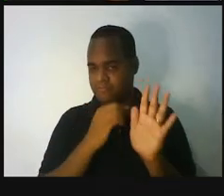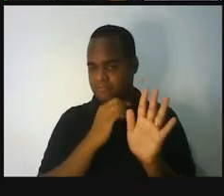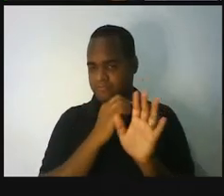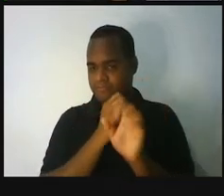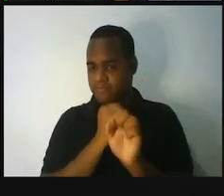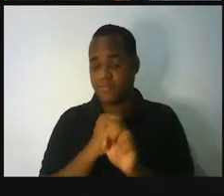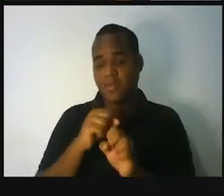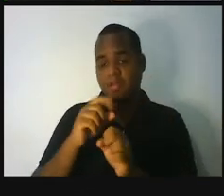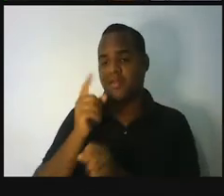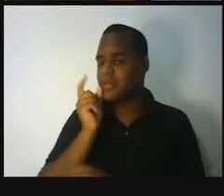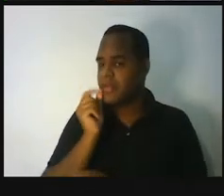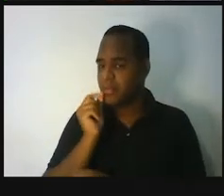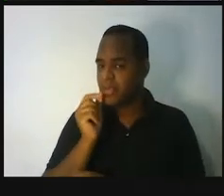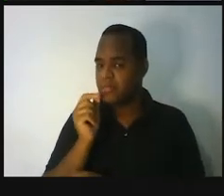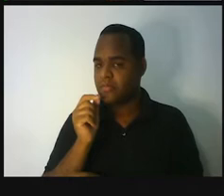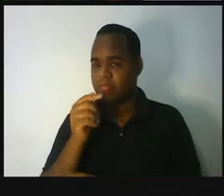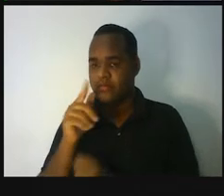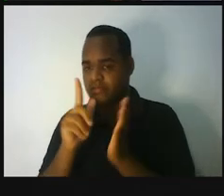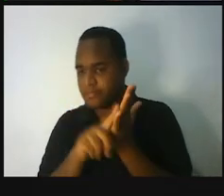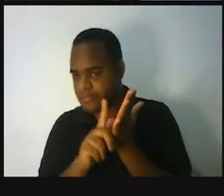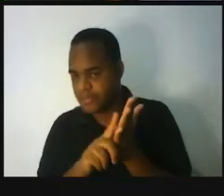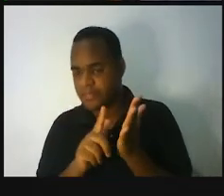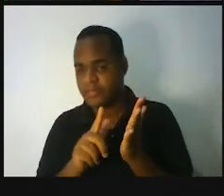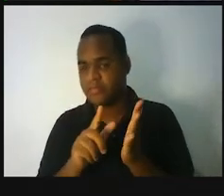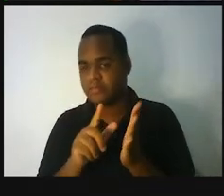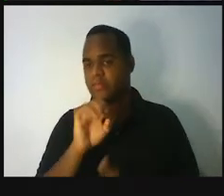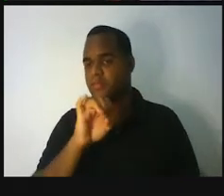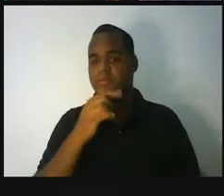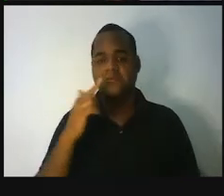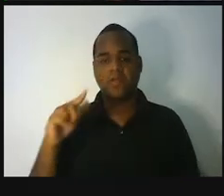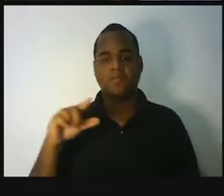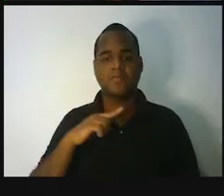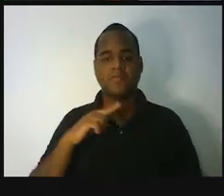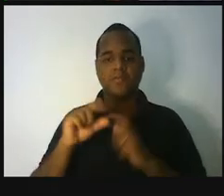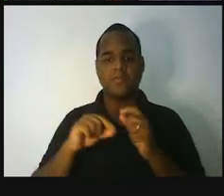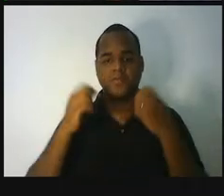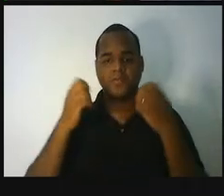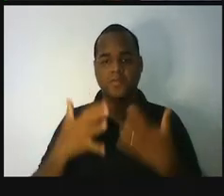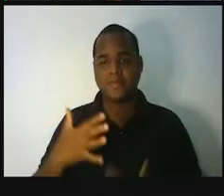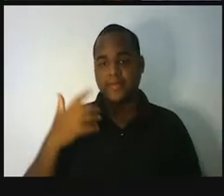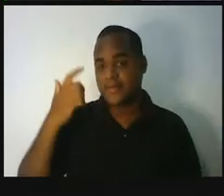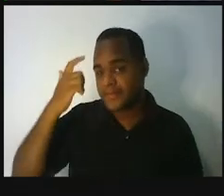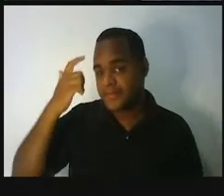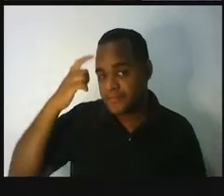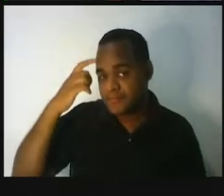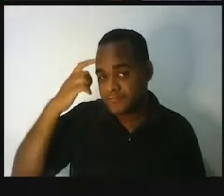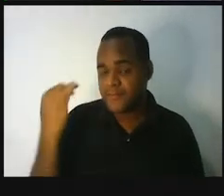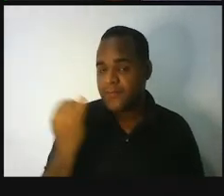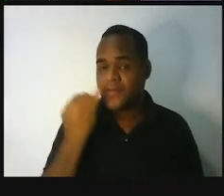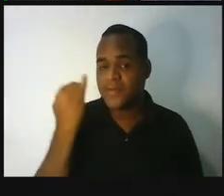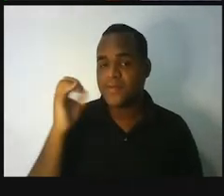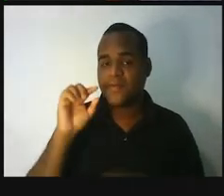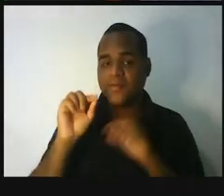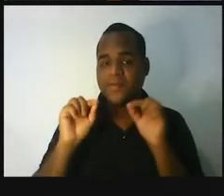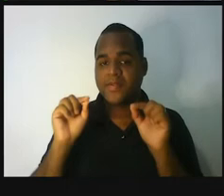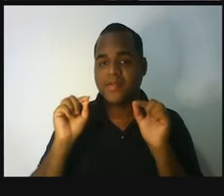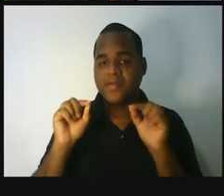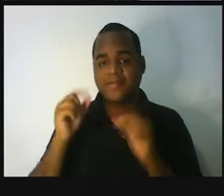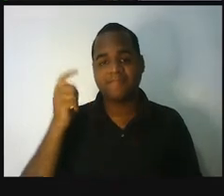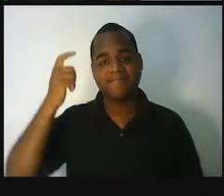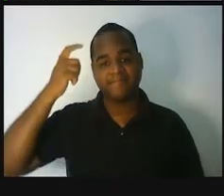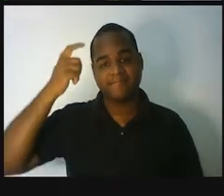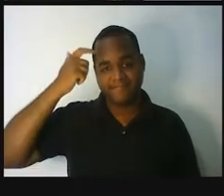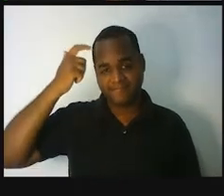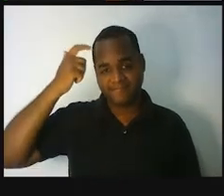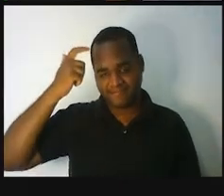lápis, não adianta ter papel. Se a gente não tiver, o mais importante, que é o